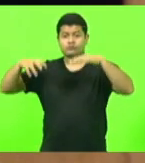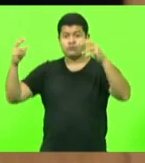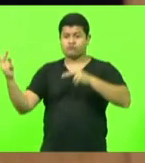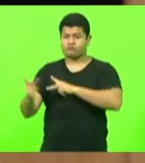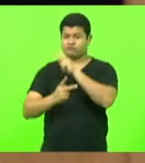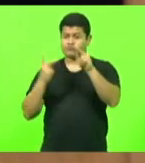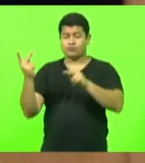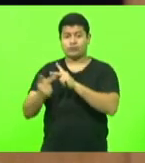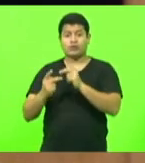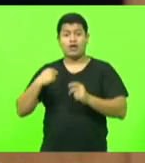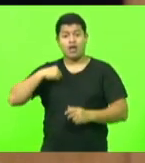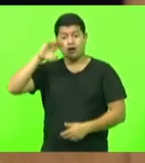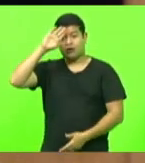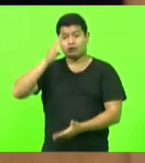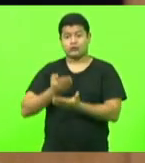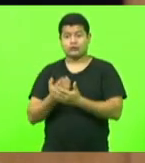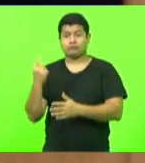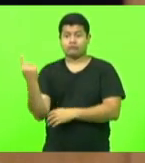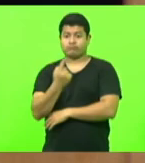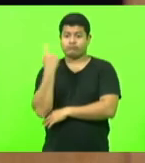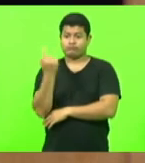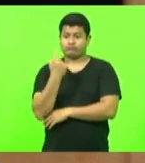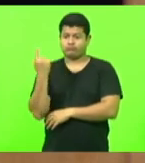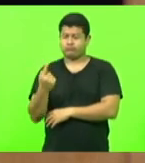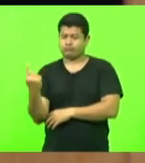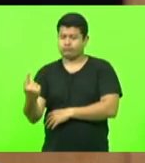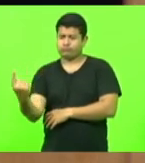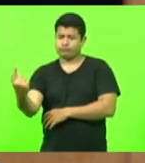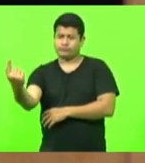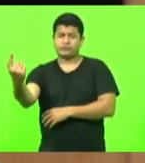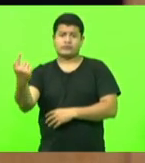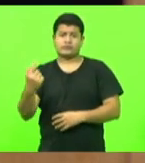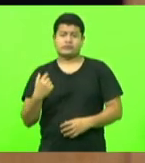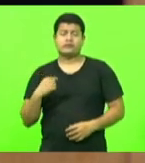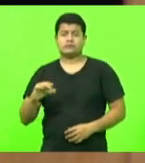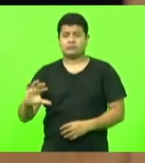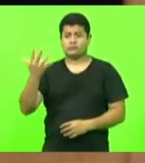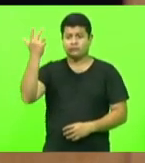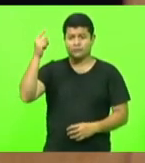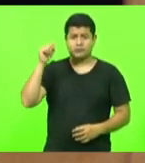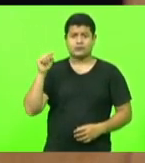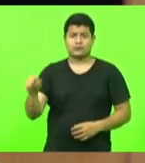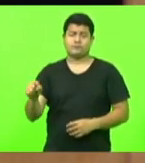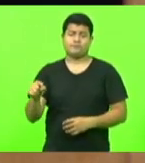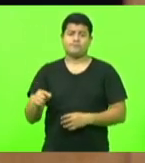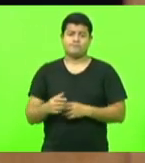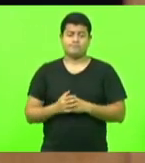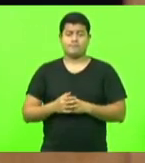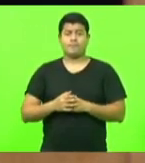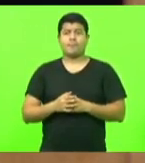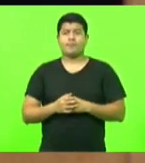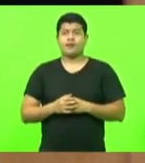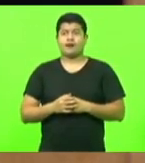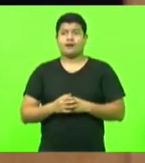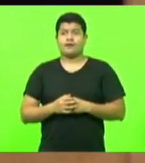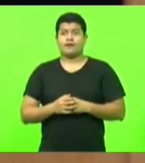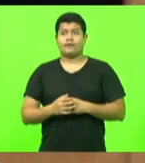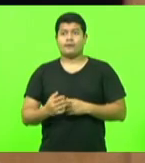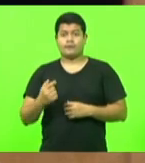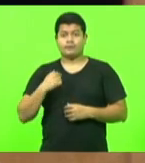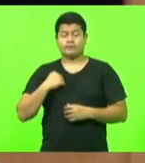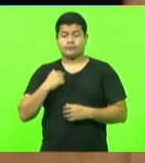tornado, pelos danos que ocorreram, atingiu aquele município. Eu recebi